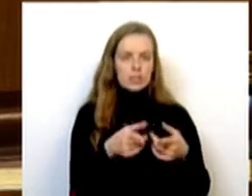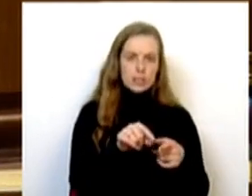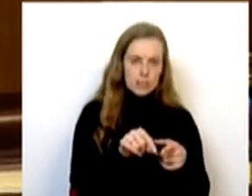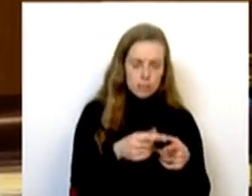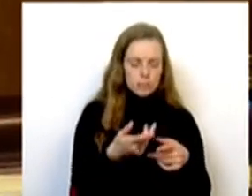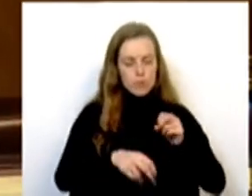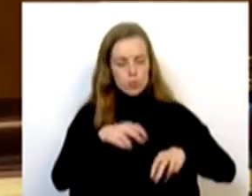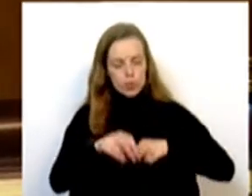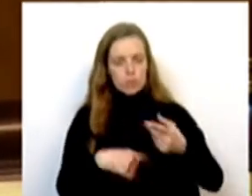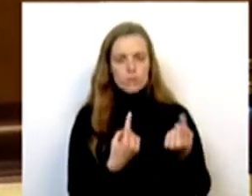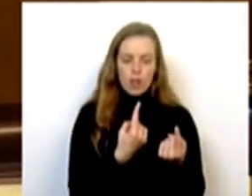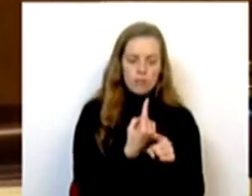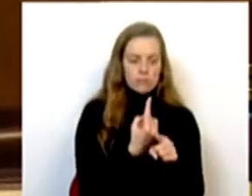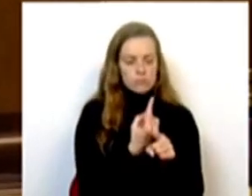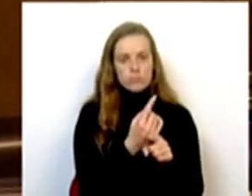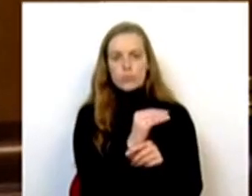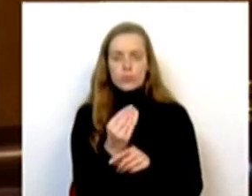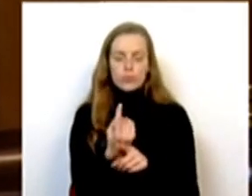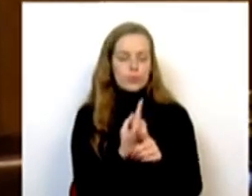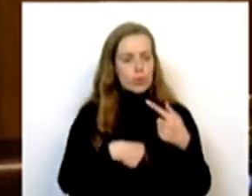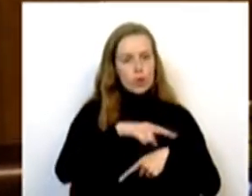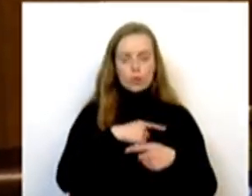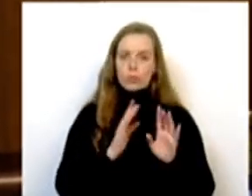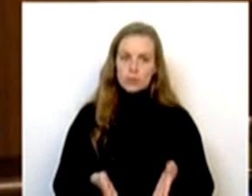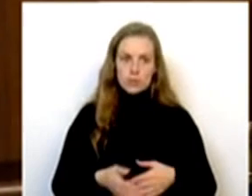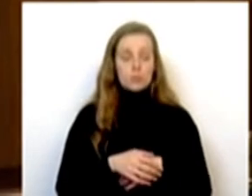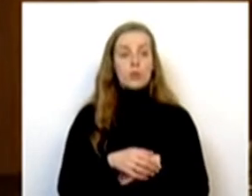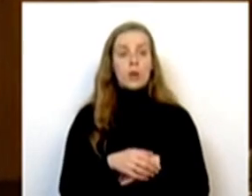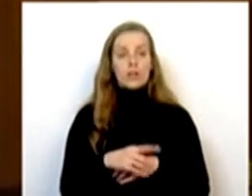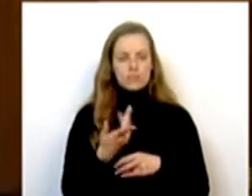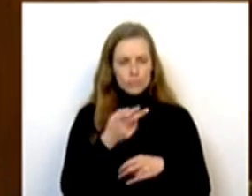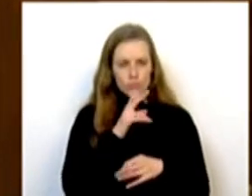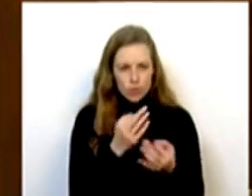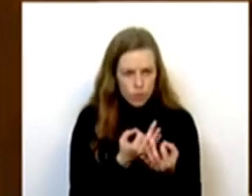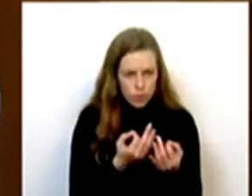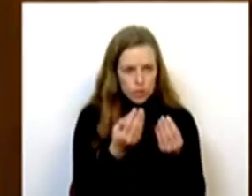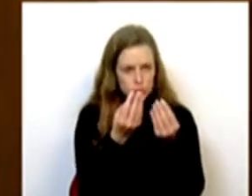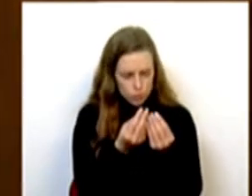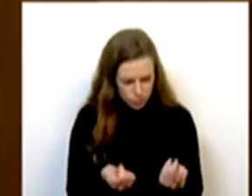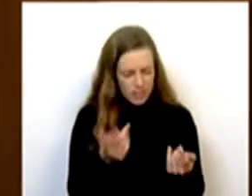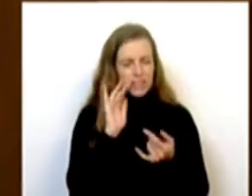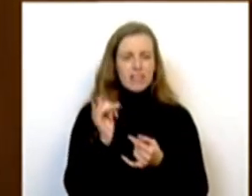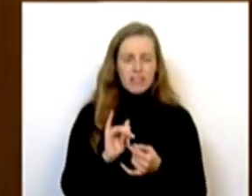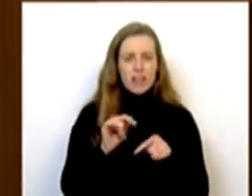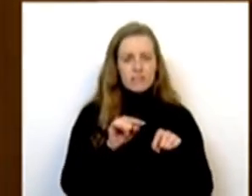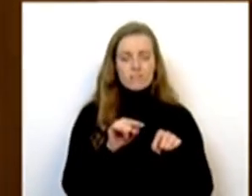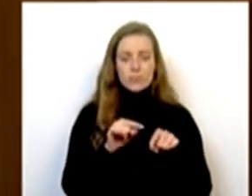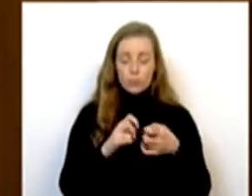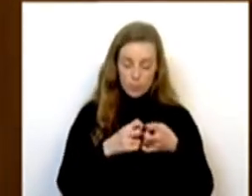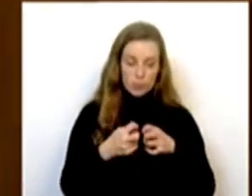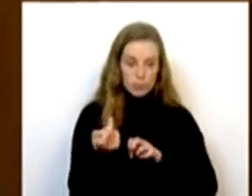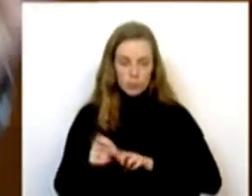e modernização de meios. Ou seja, estamos, de facto, a responder, a procurar recuperar dos déficits,